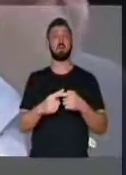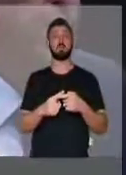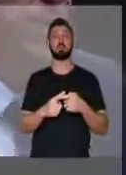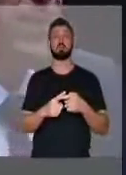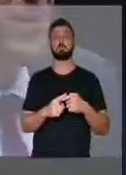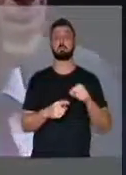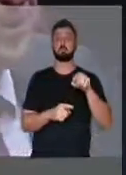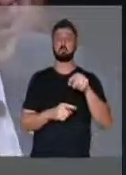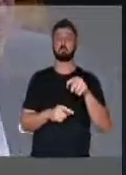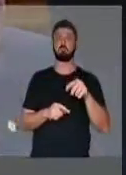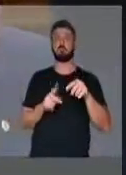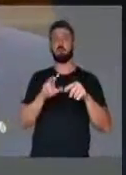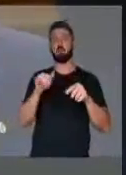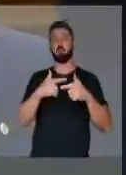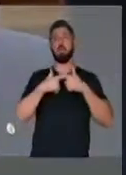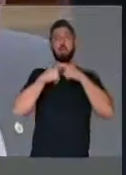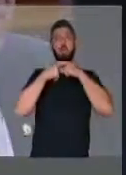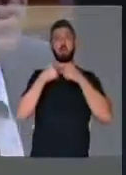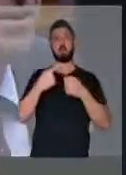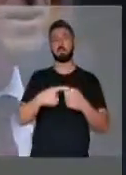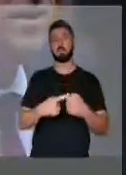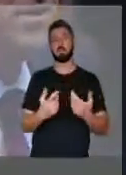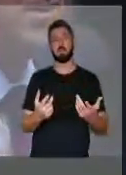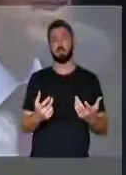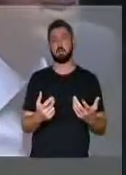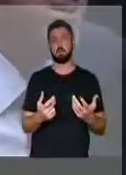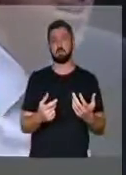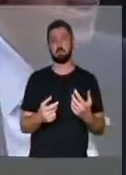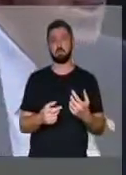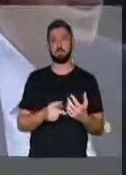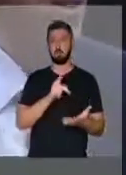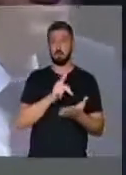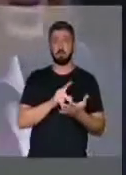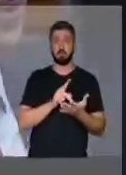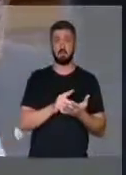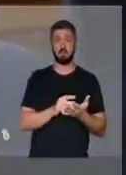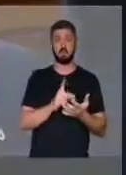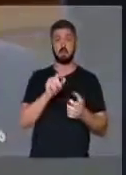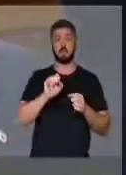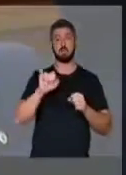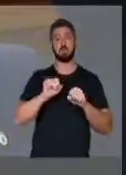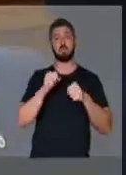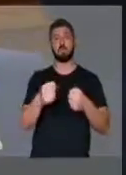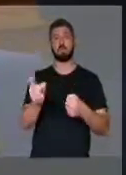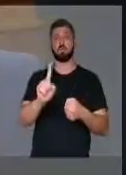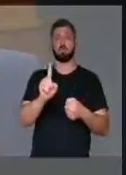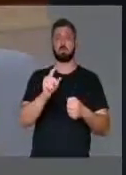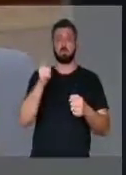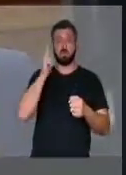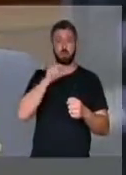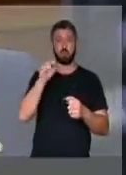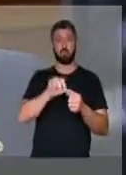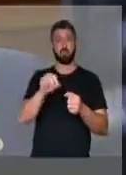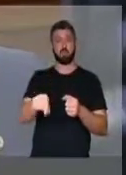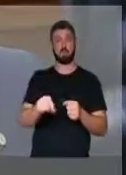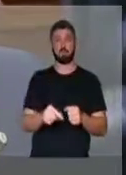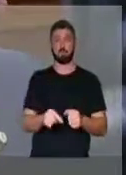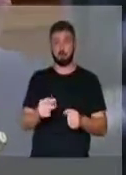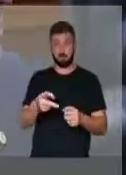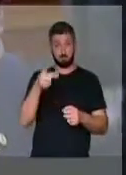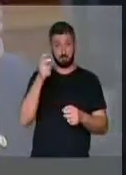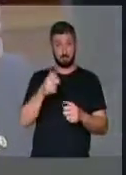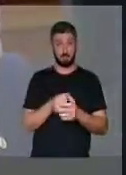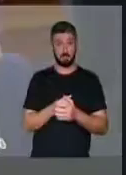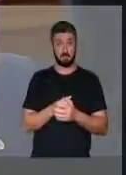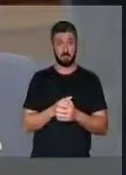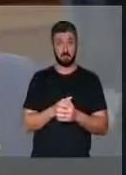isso vai estrangular os municípios. O que estrangula é eles não se empenharem e se dedicarem. Veja que a